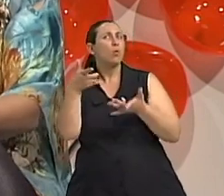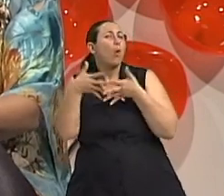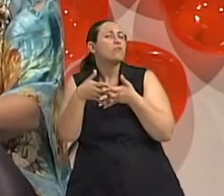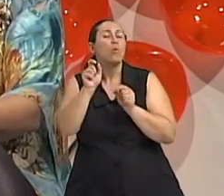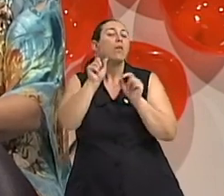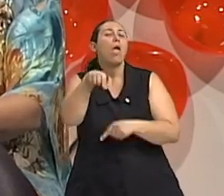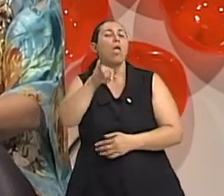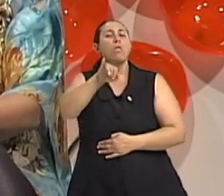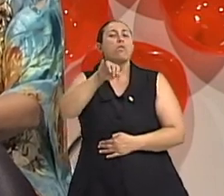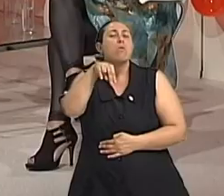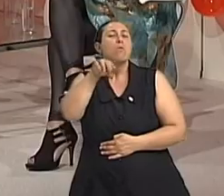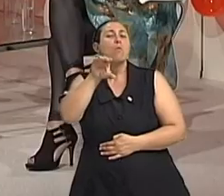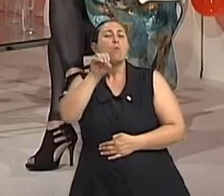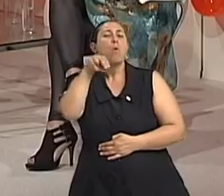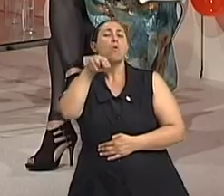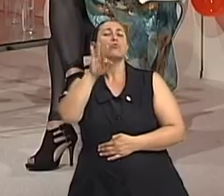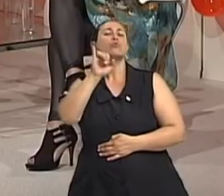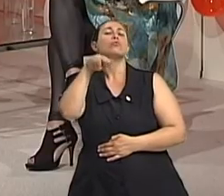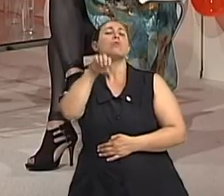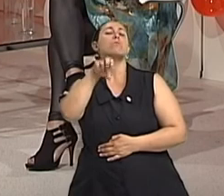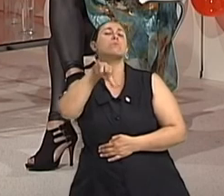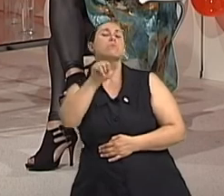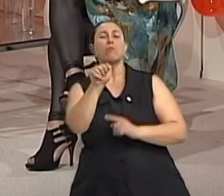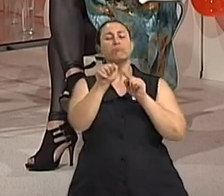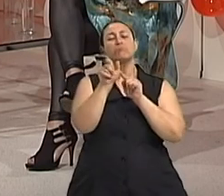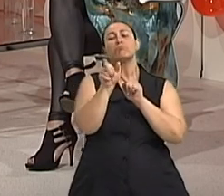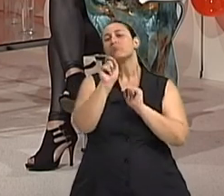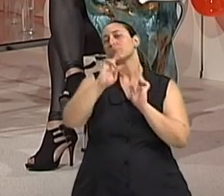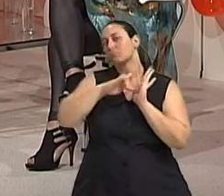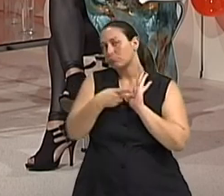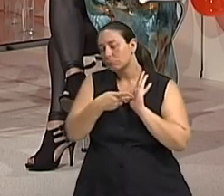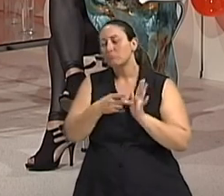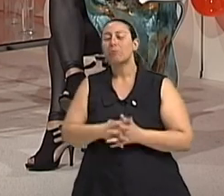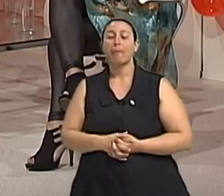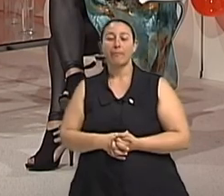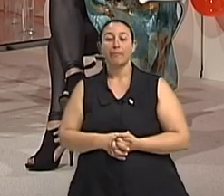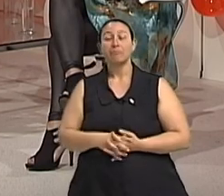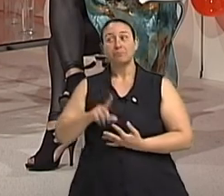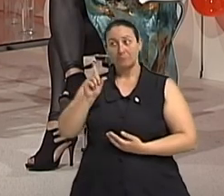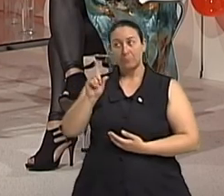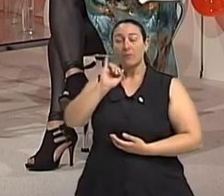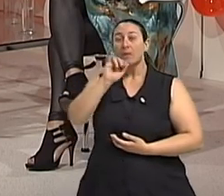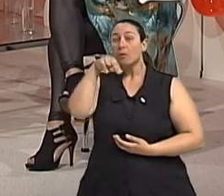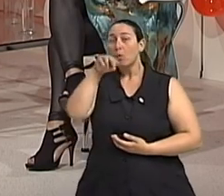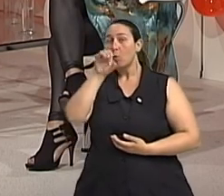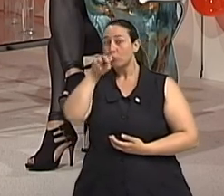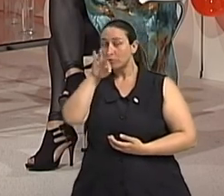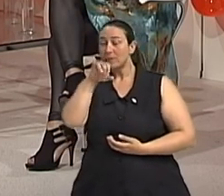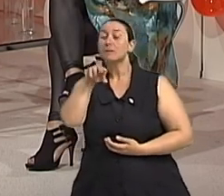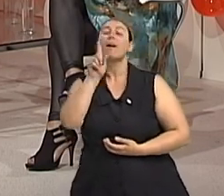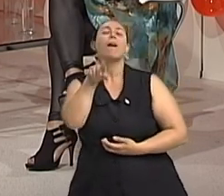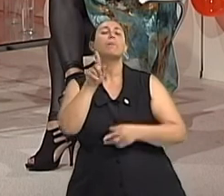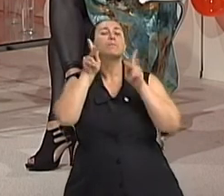incontinência, afinal? A definição de incontinência urinária é a perda involuntária de urina.